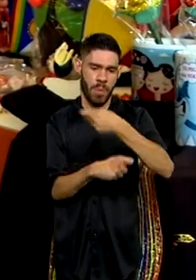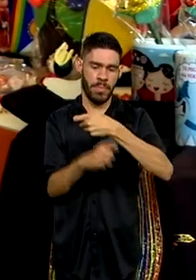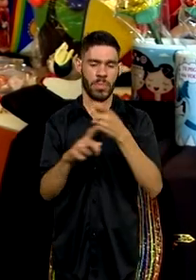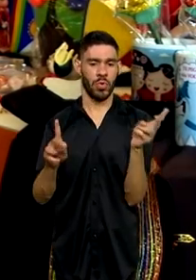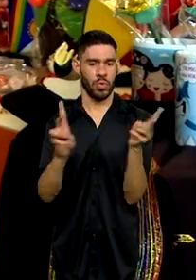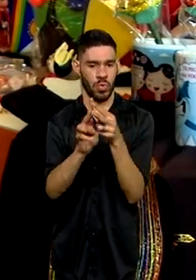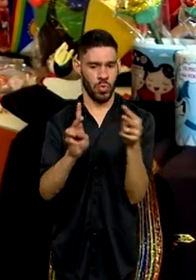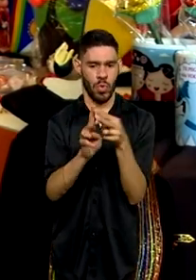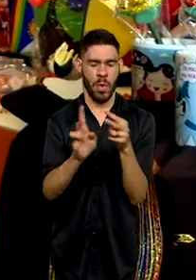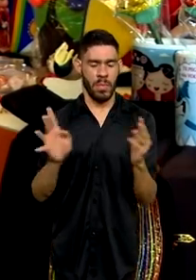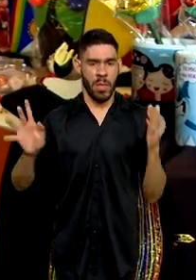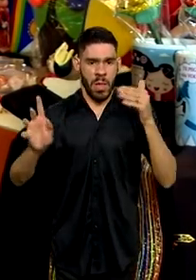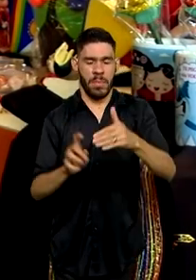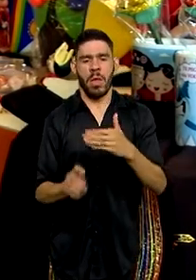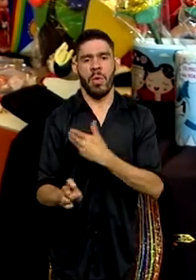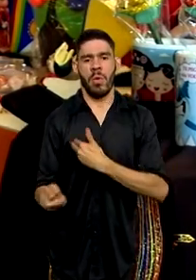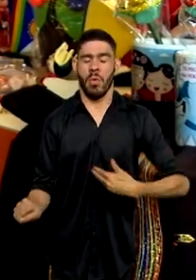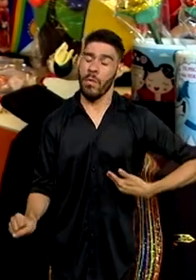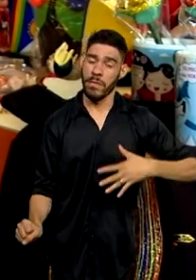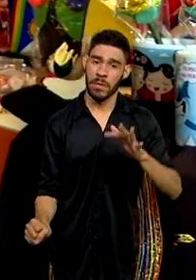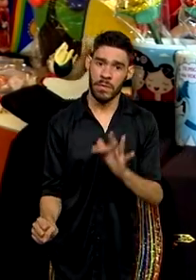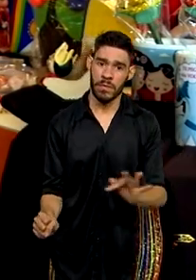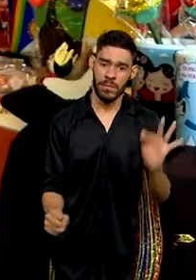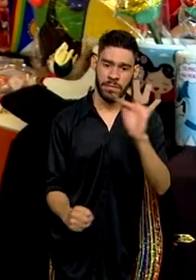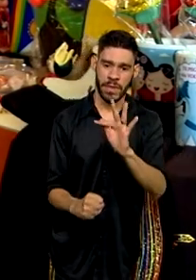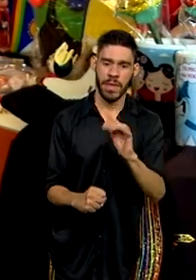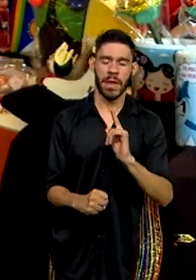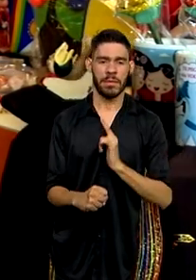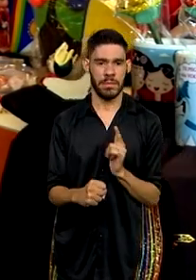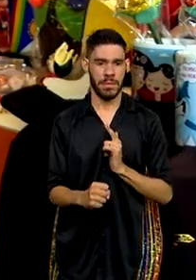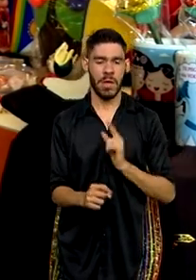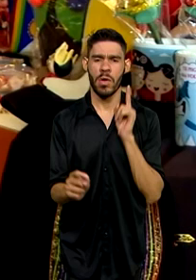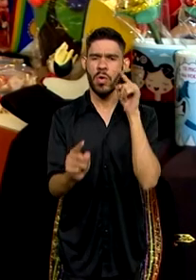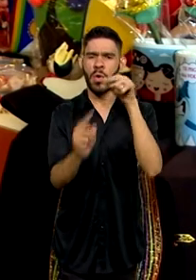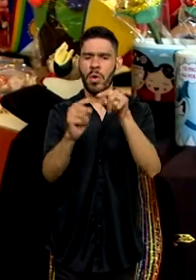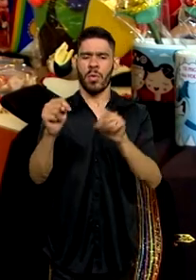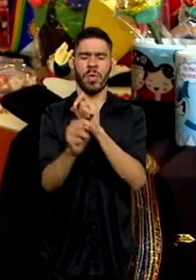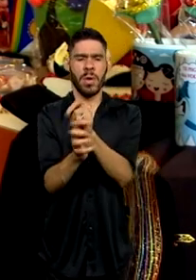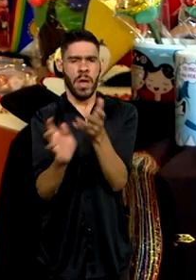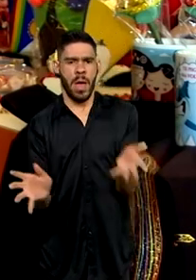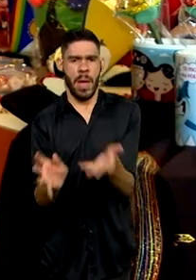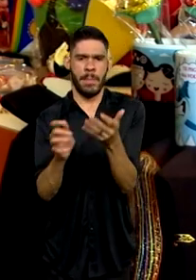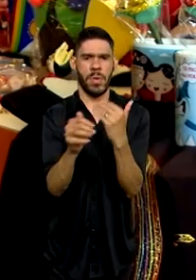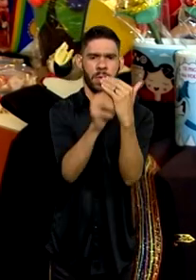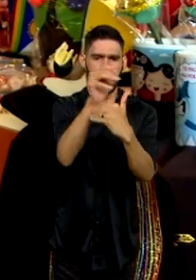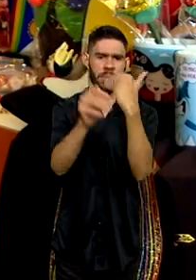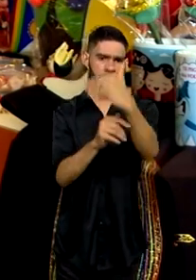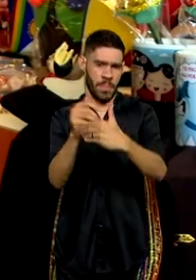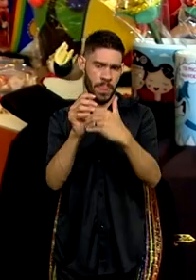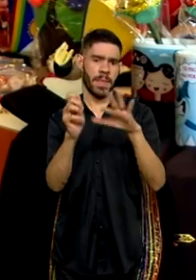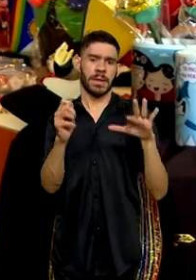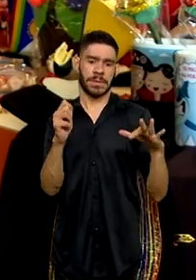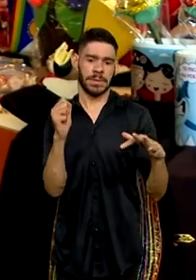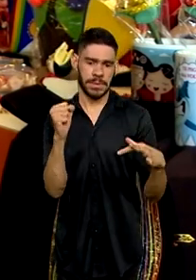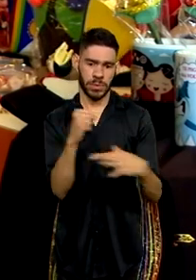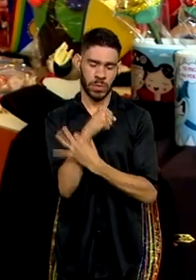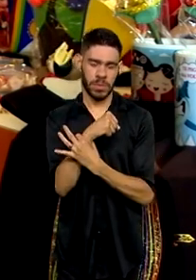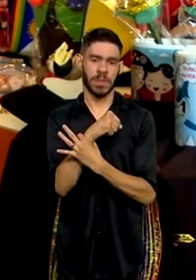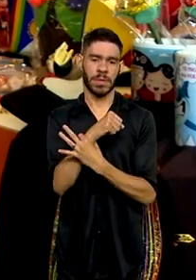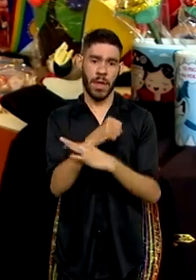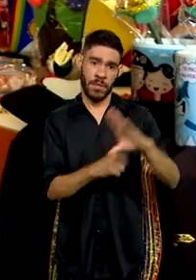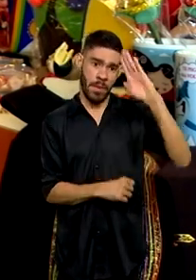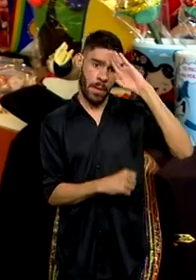com participação do governo federal. O objetivo é promover o desenvolvimento sustentável,